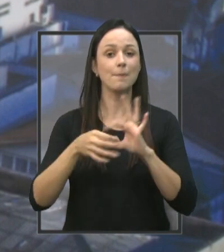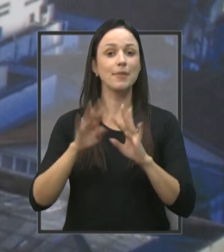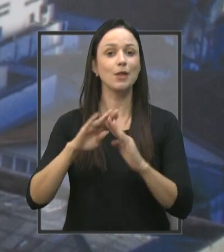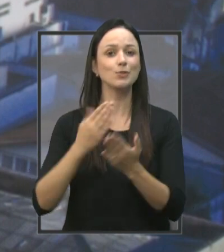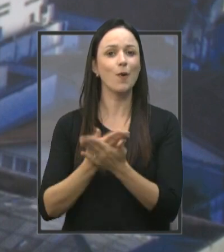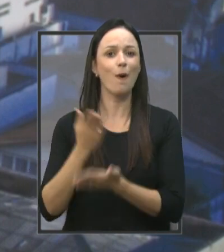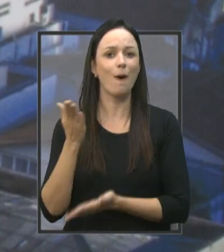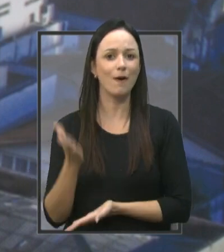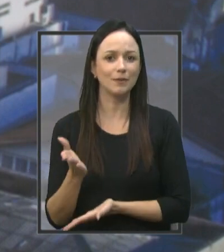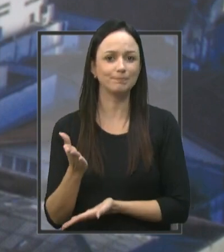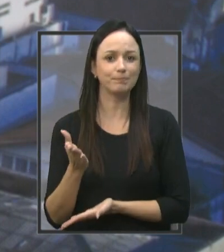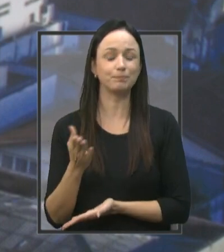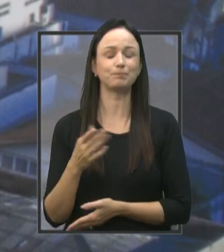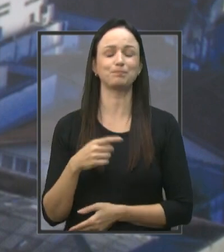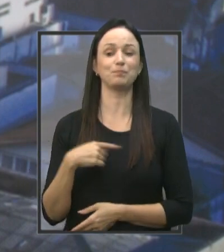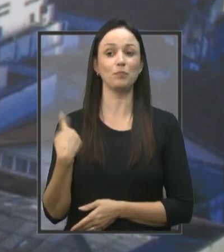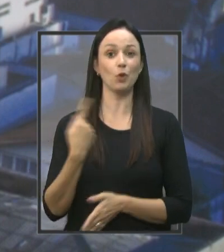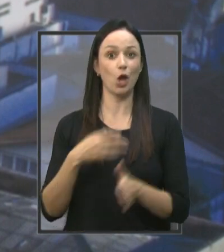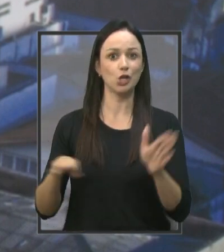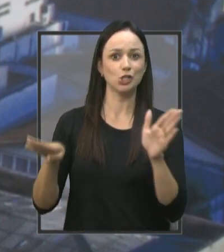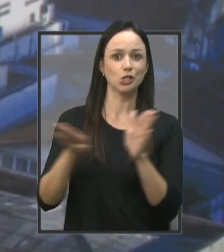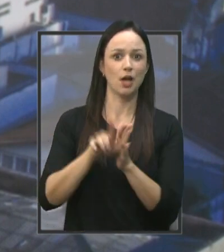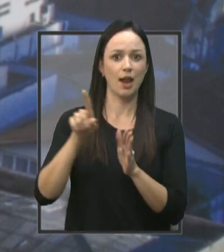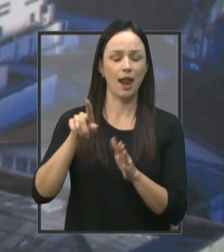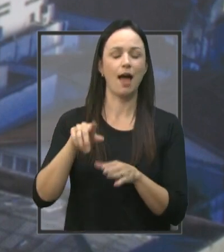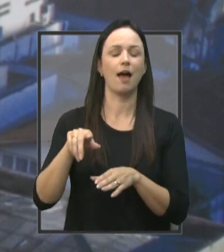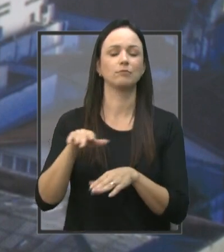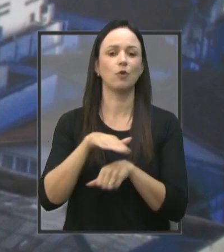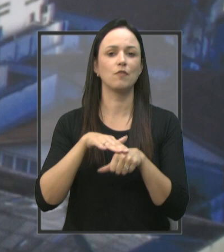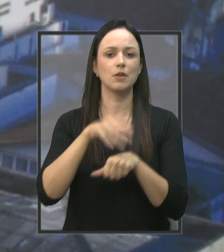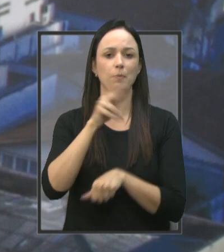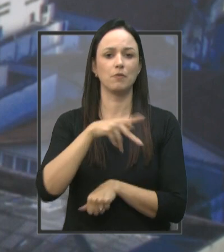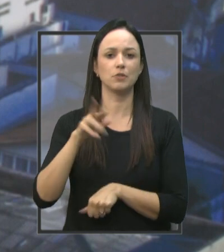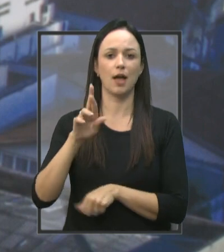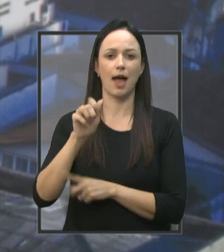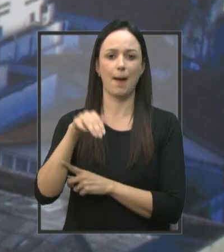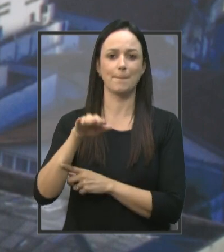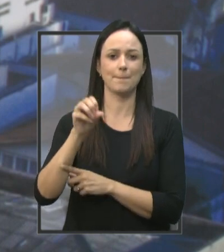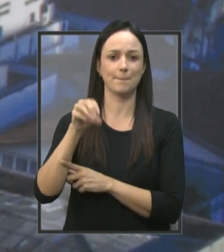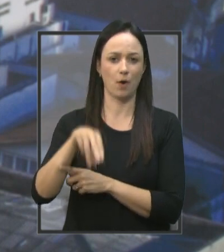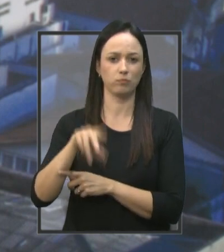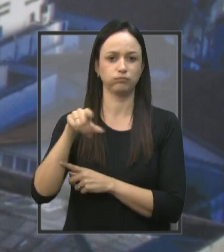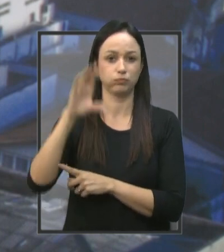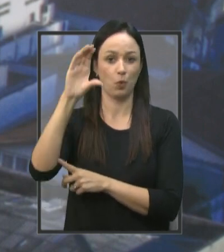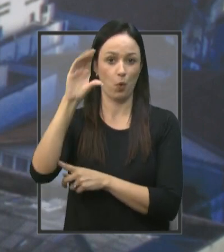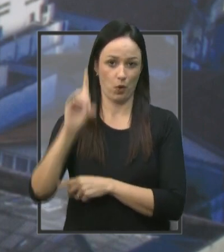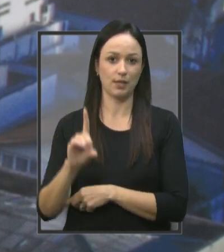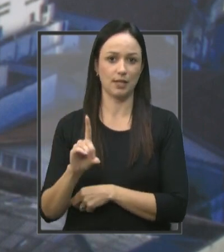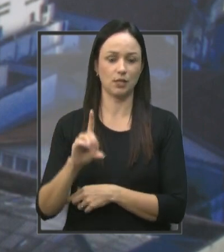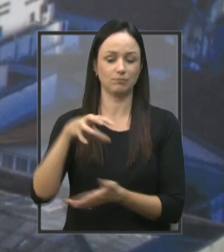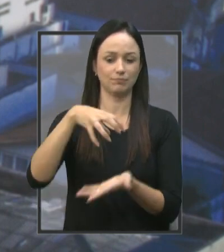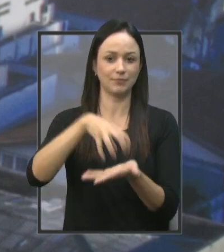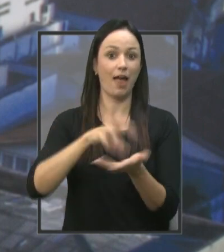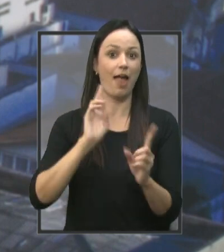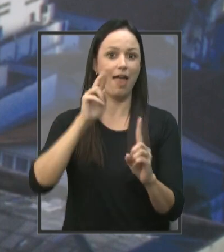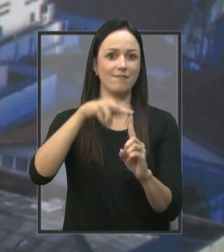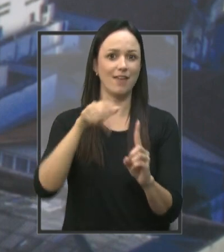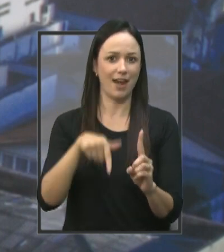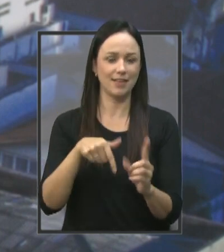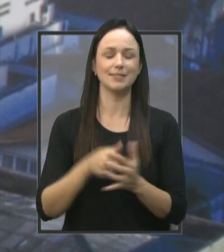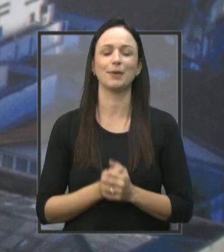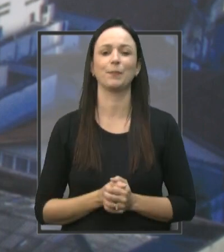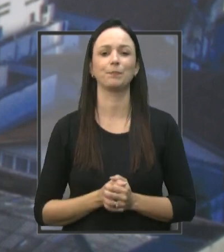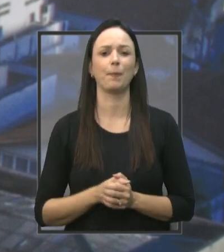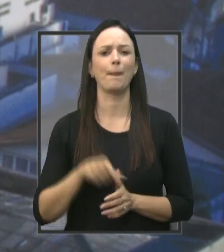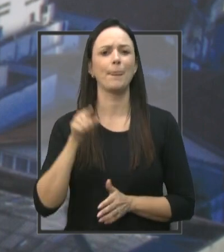quando nós chegamos lá para falar com o professor Ramon Que é o coordenador dos centros de referência Ele